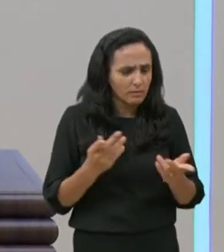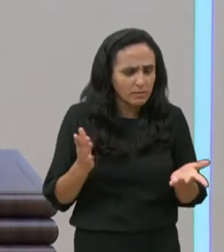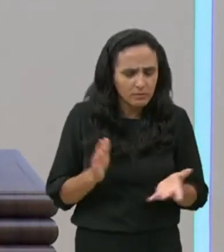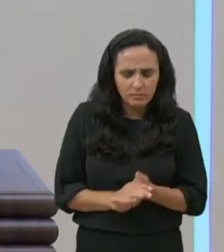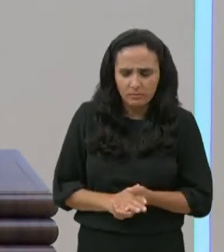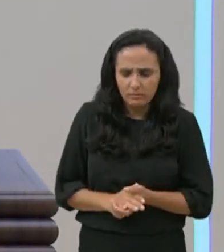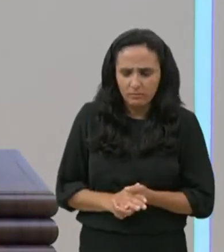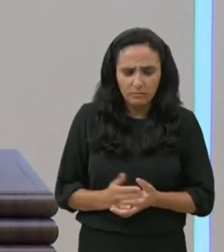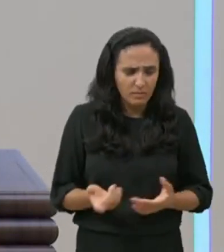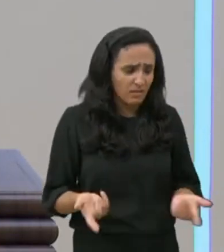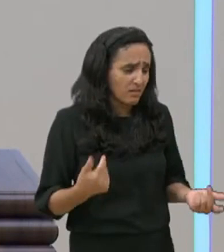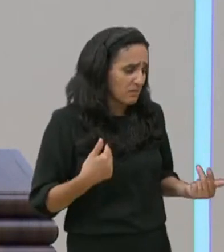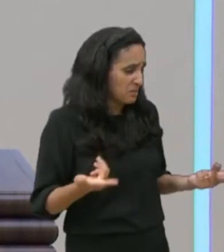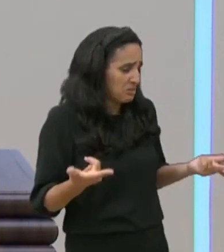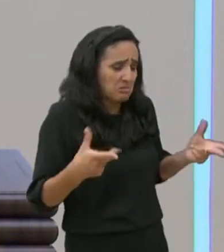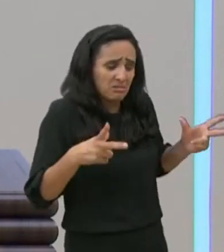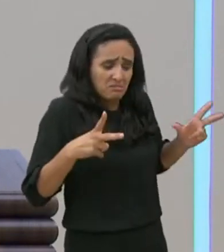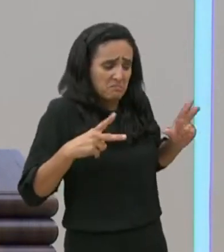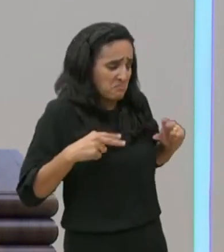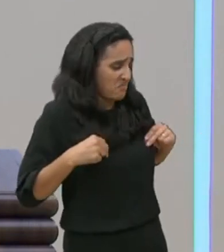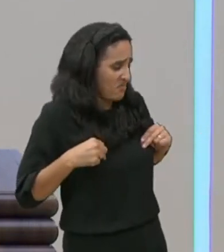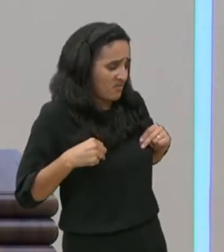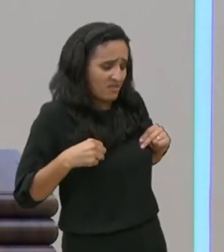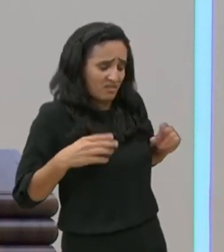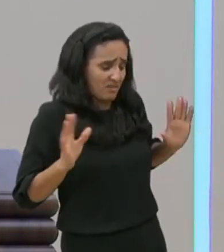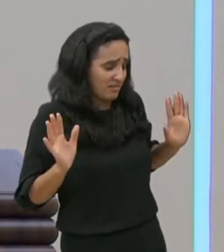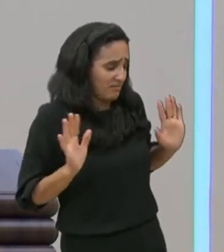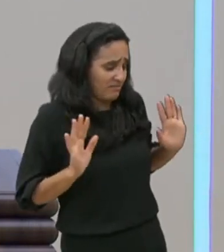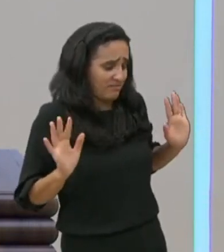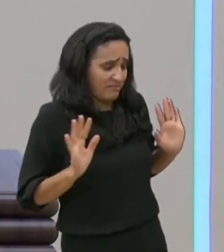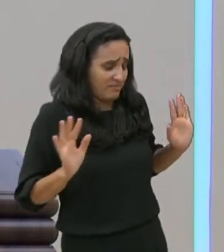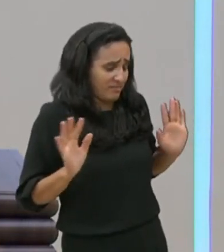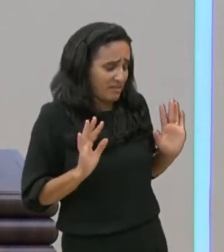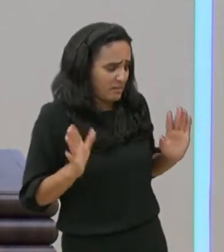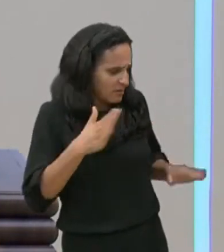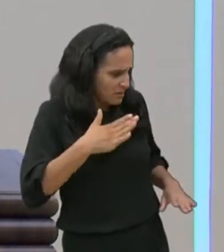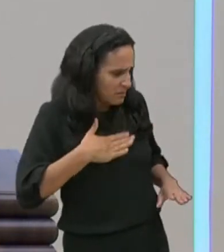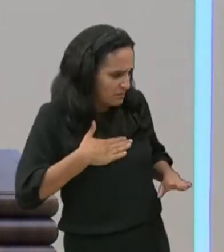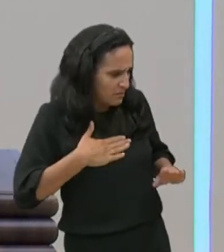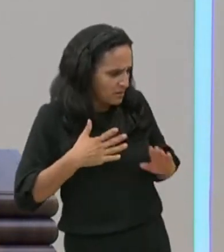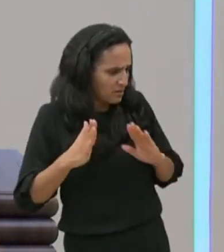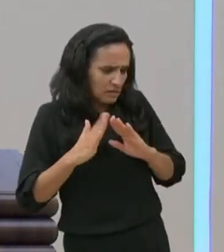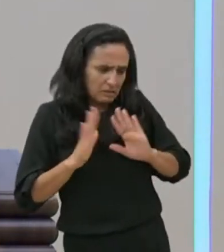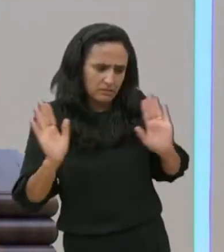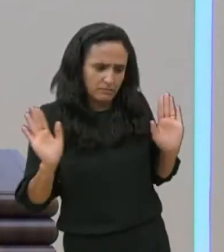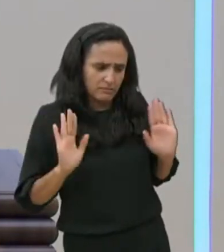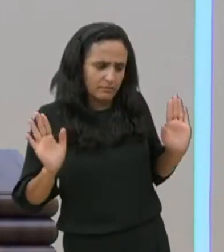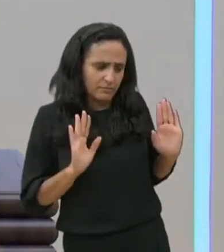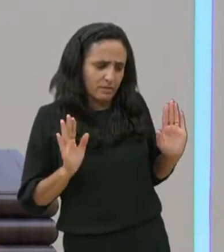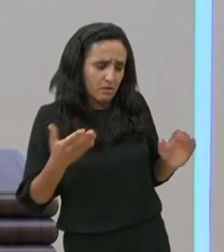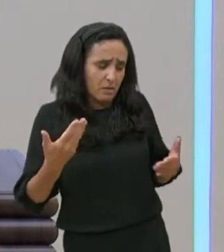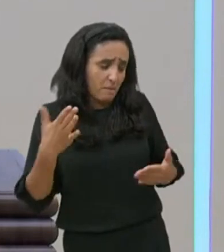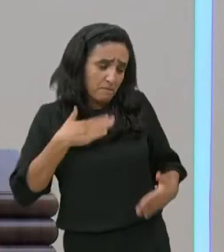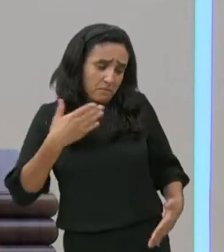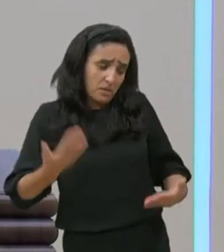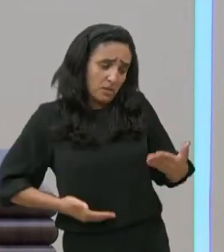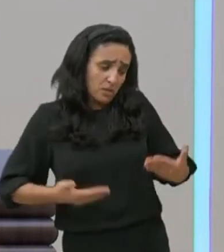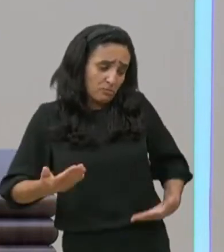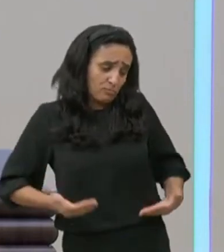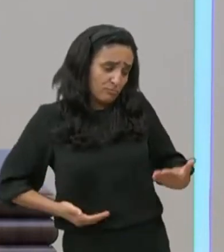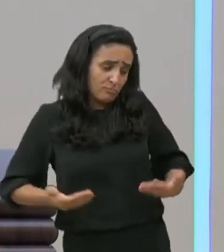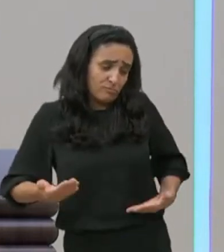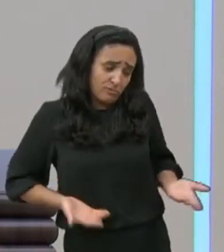eu não sou digno, do que tu entres, debaixo, do meu telhado, o meu criado, está lá, ele está